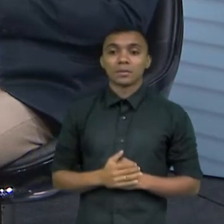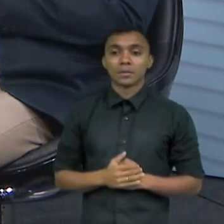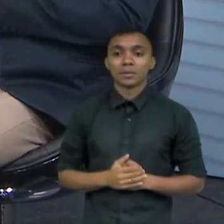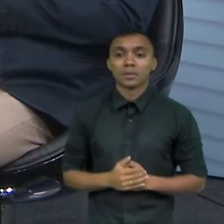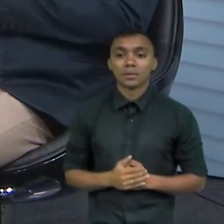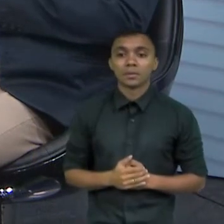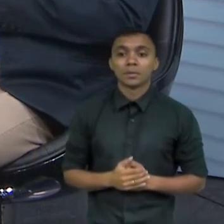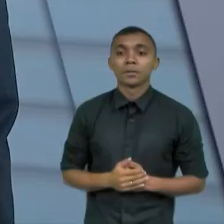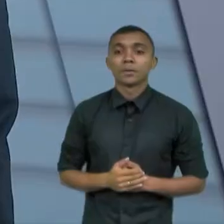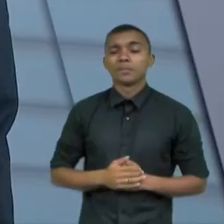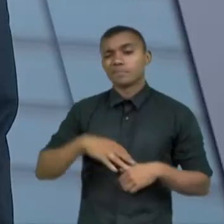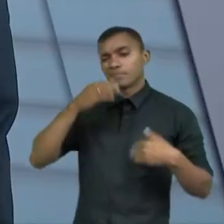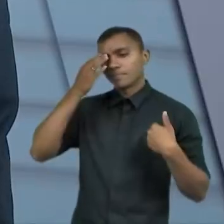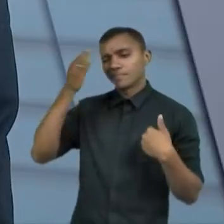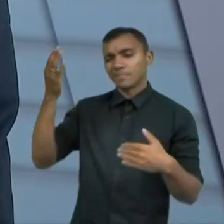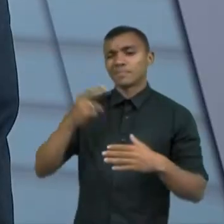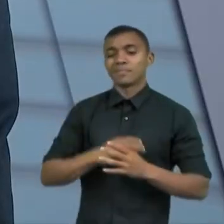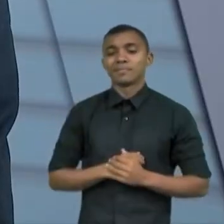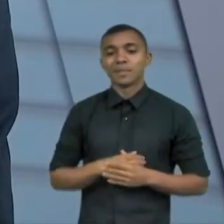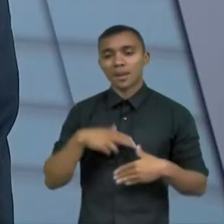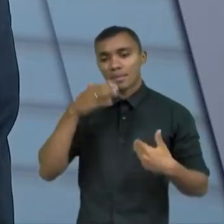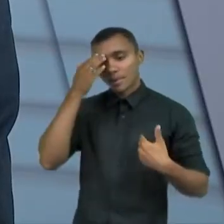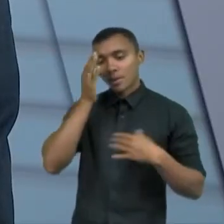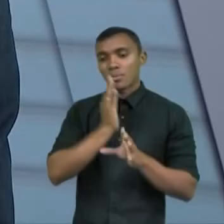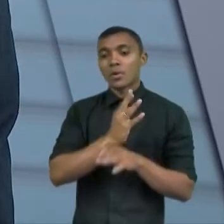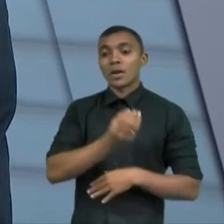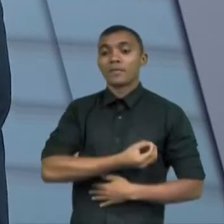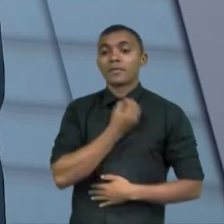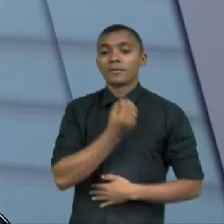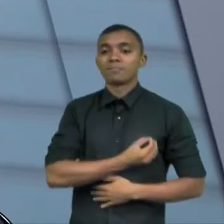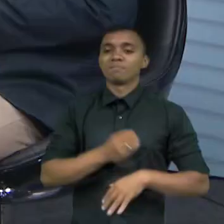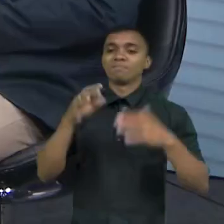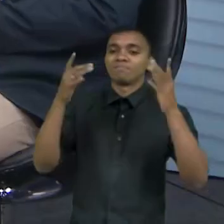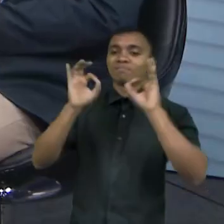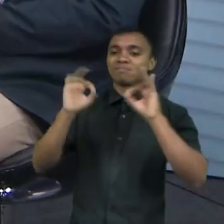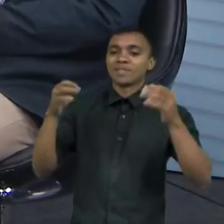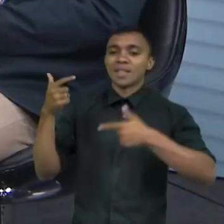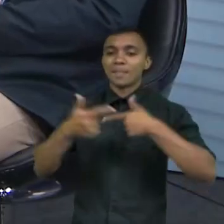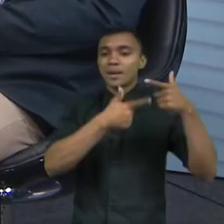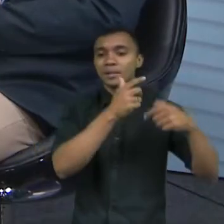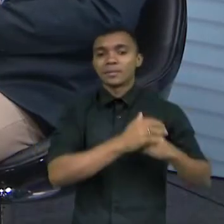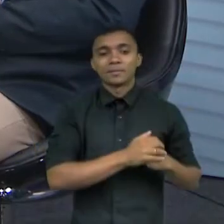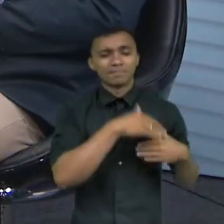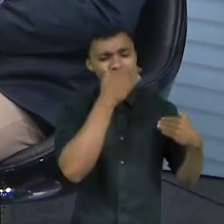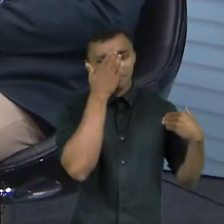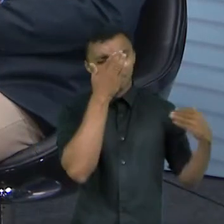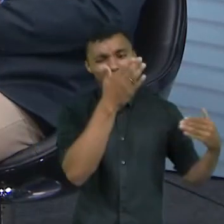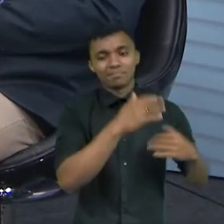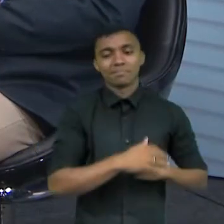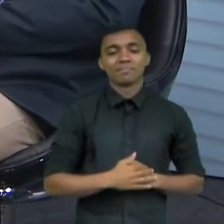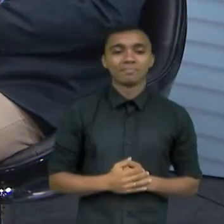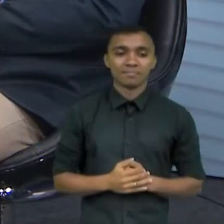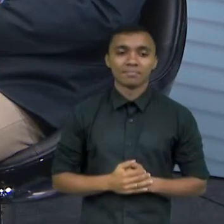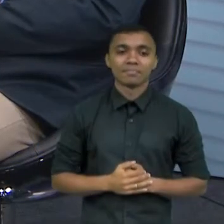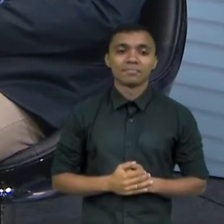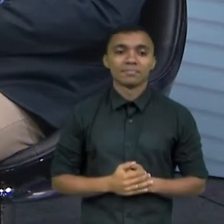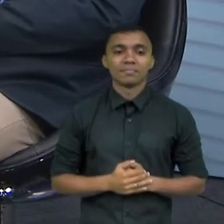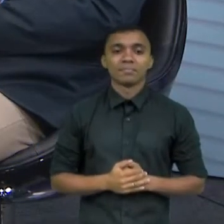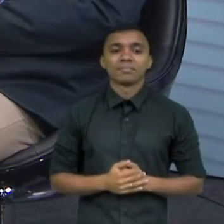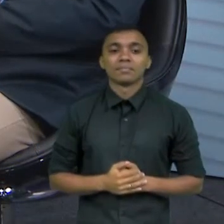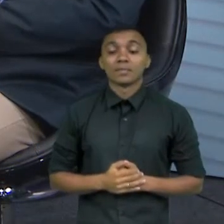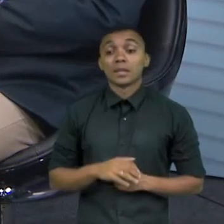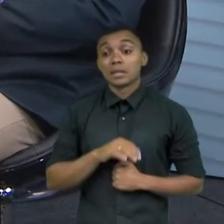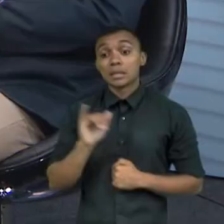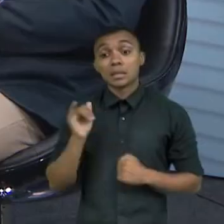Farah doutora Fernanda obrigado por ter vindo obrigado pelo testemunho parabéns pelo seu trabalho muito obrigada eu agradeço o espaço e quando